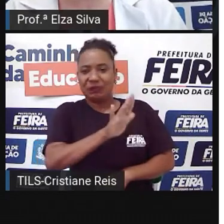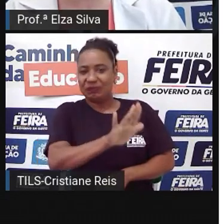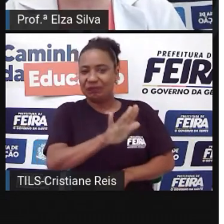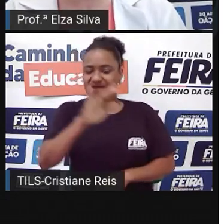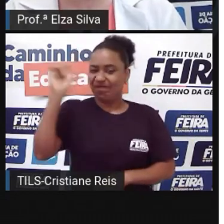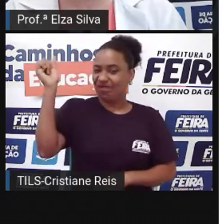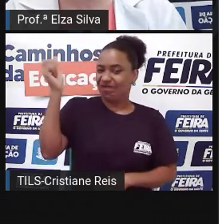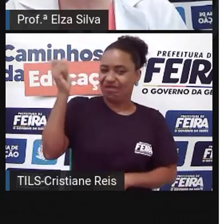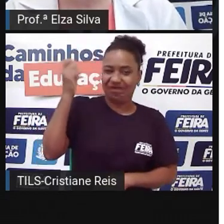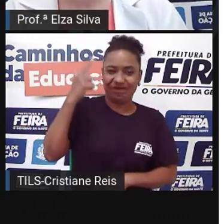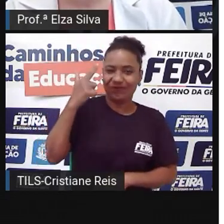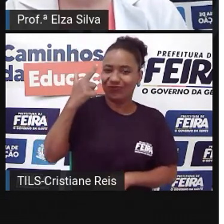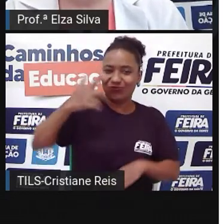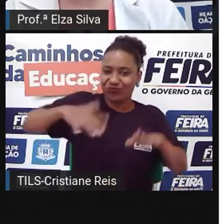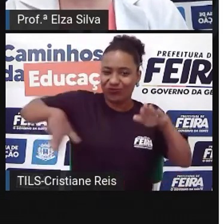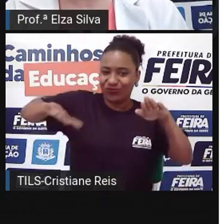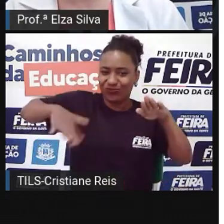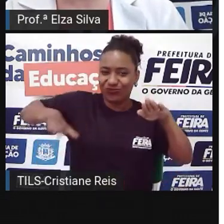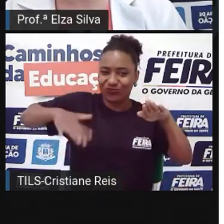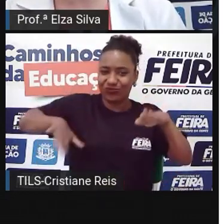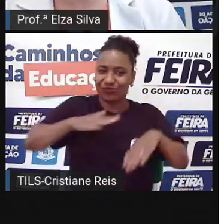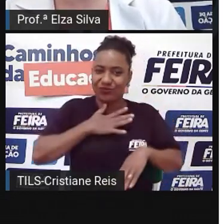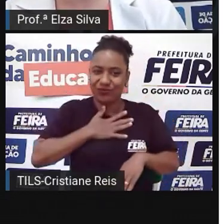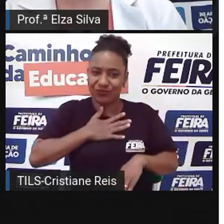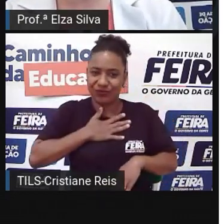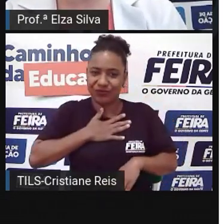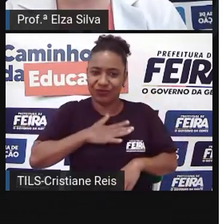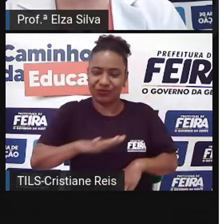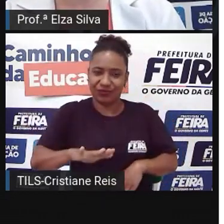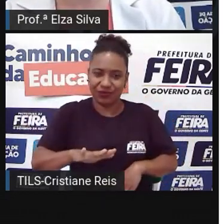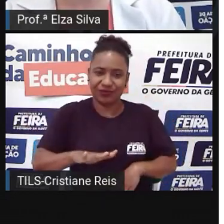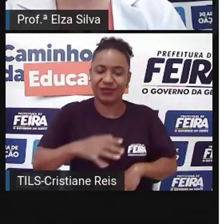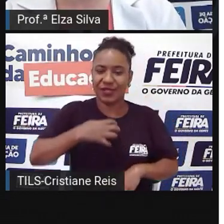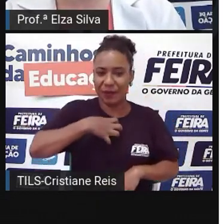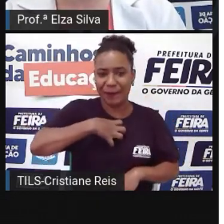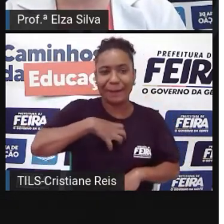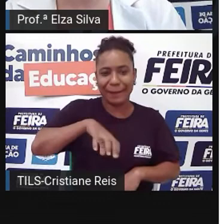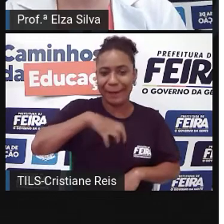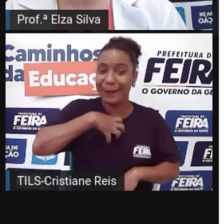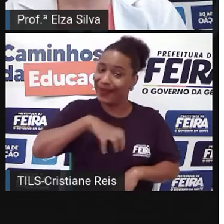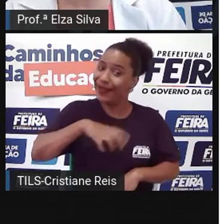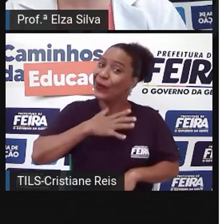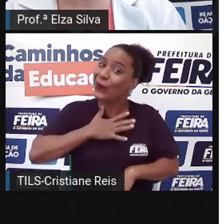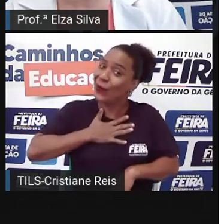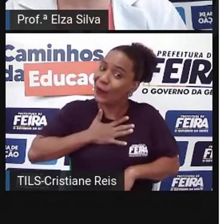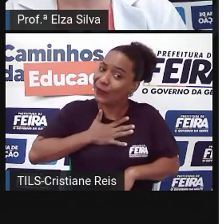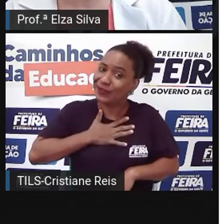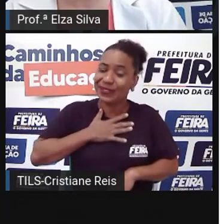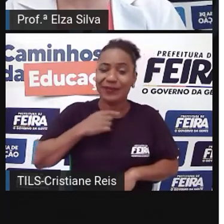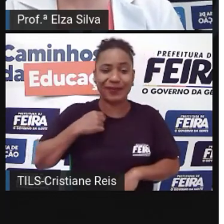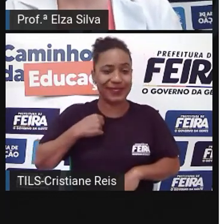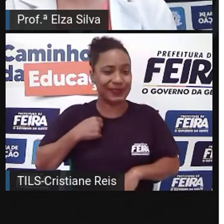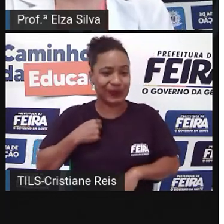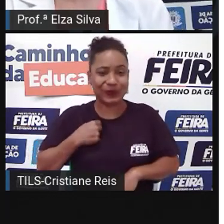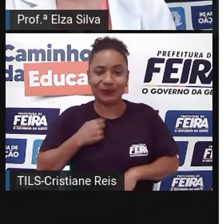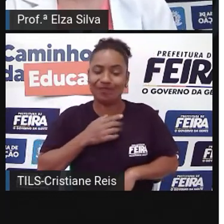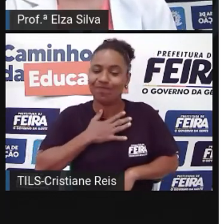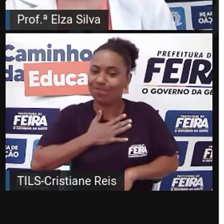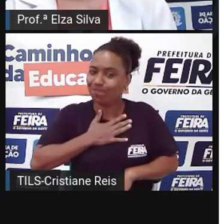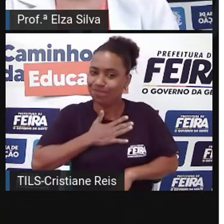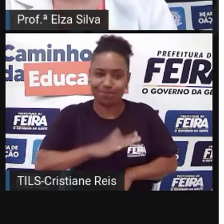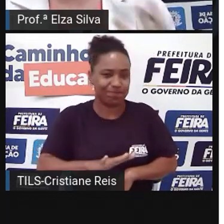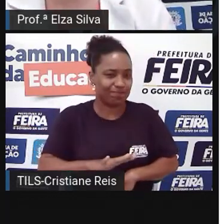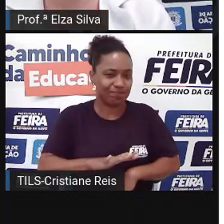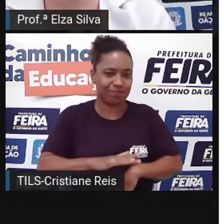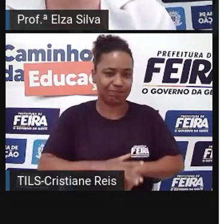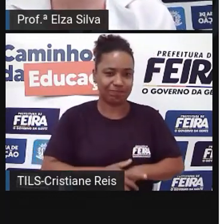fã de praia, gente Não combina muito, né? Com a gente que é baiano Mas Fazer o quê? Não podemos generalizar